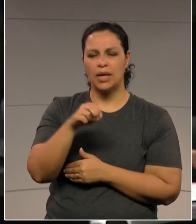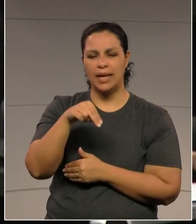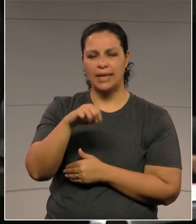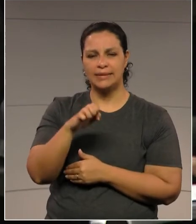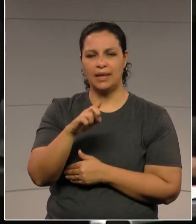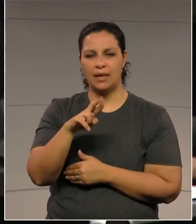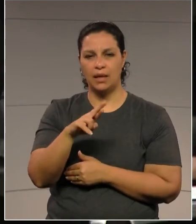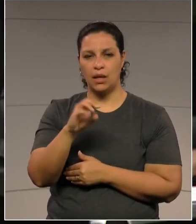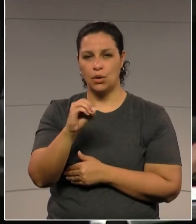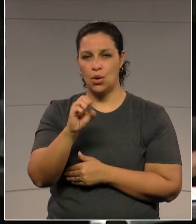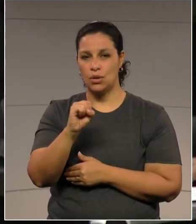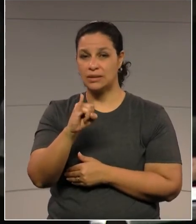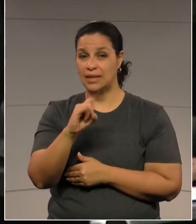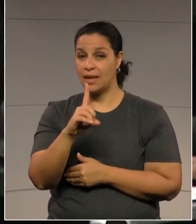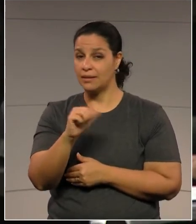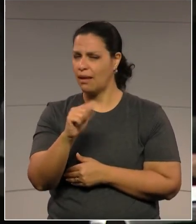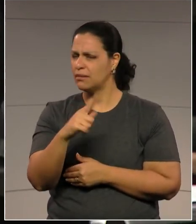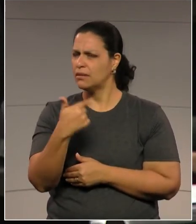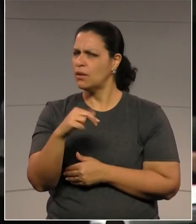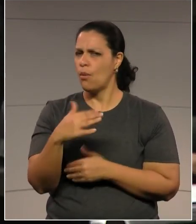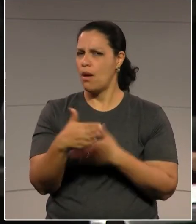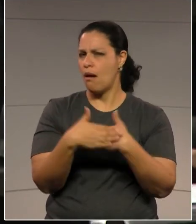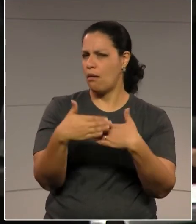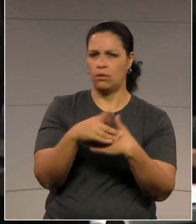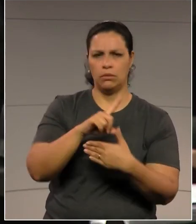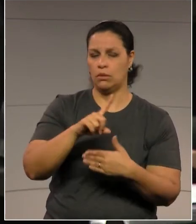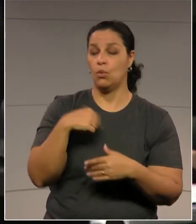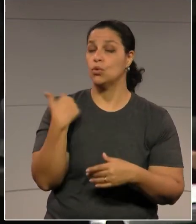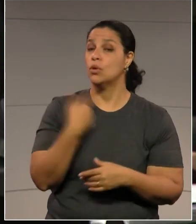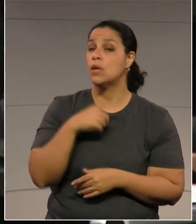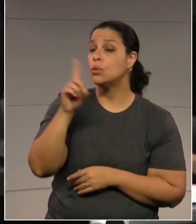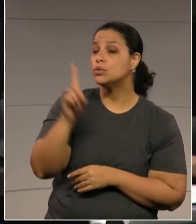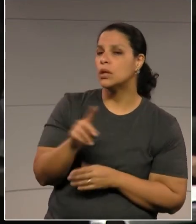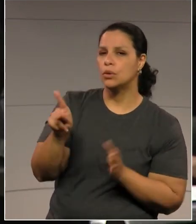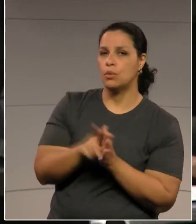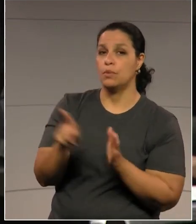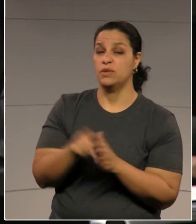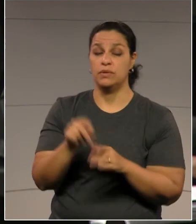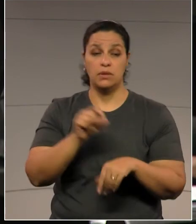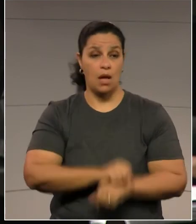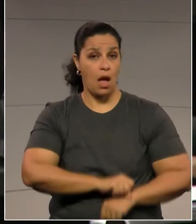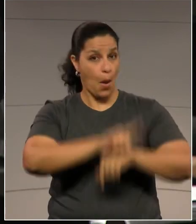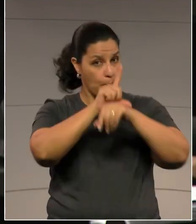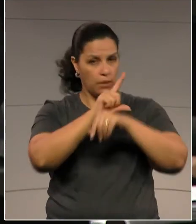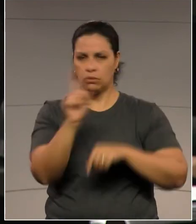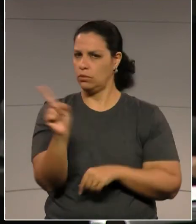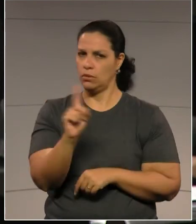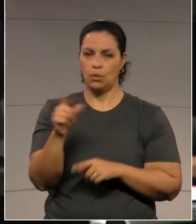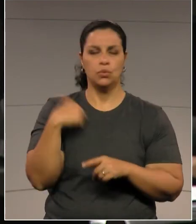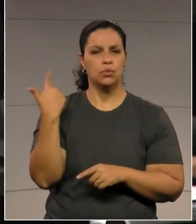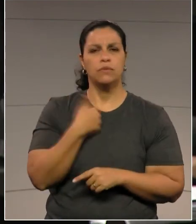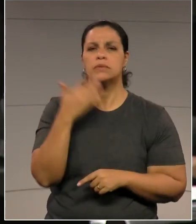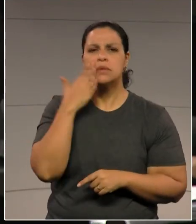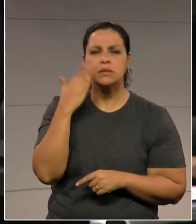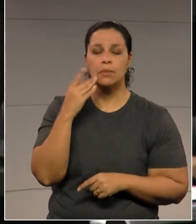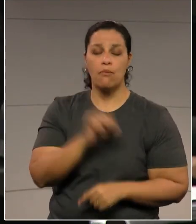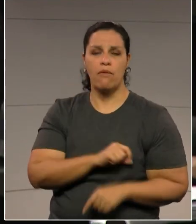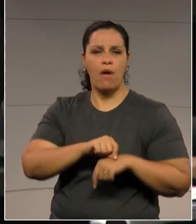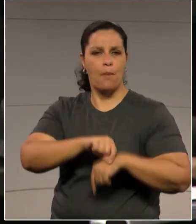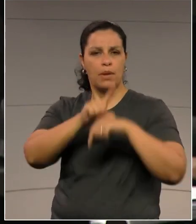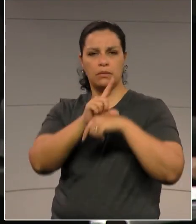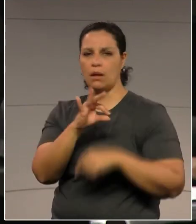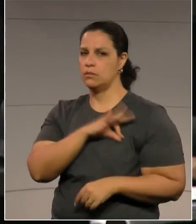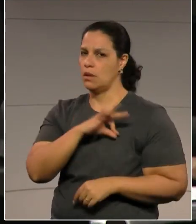Mas não é generosidade. É um direito. E generosidade seria se o senhor desse um aumento para servidor. Mas não é aumento. O senhor sabe disso. A gente